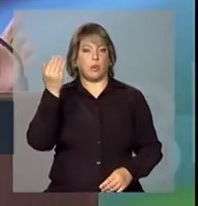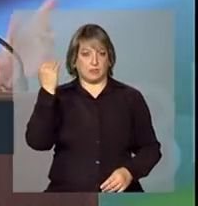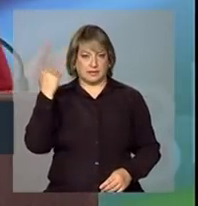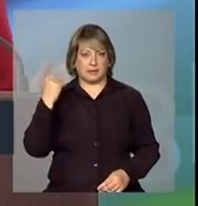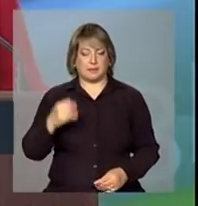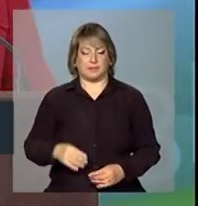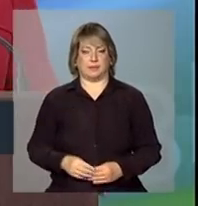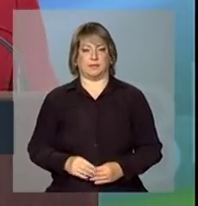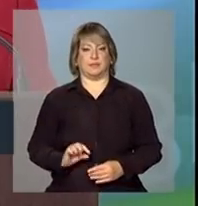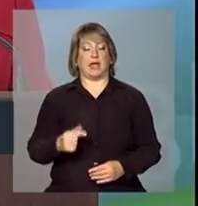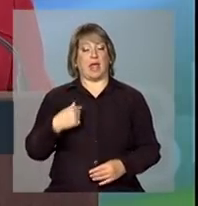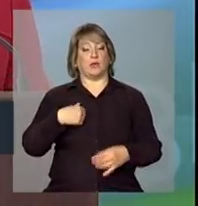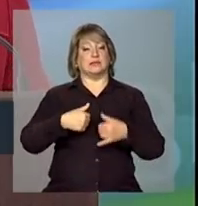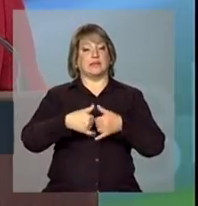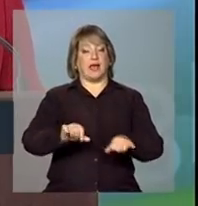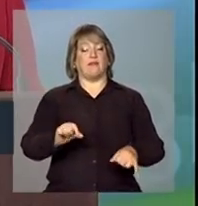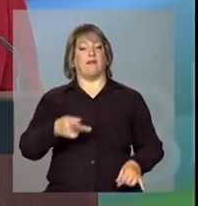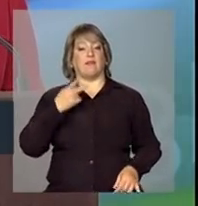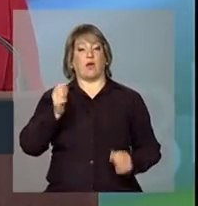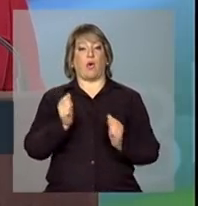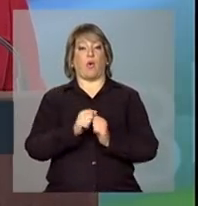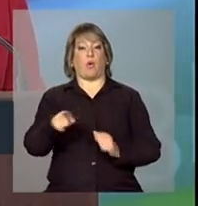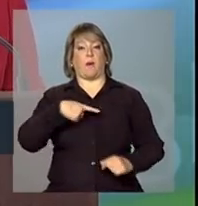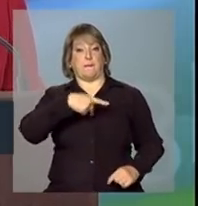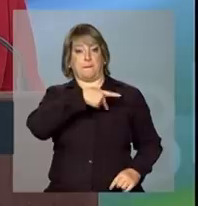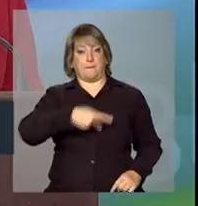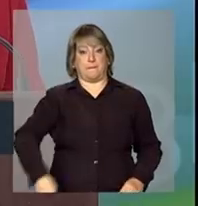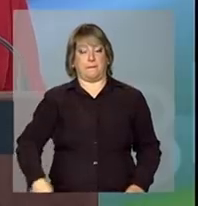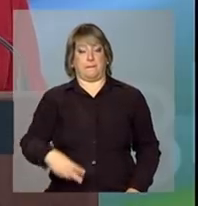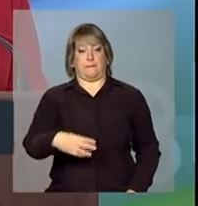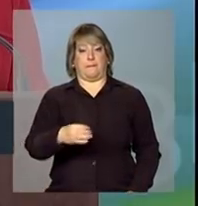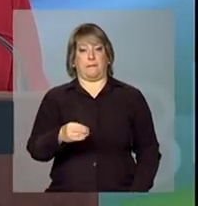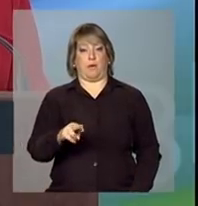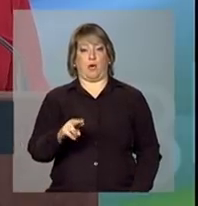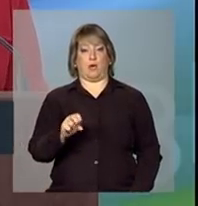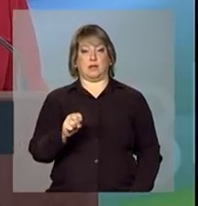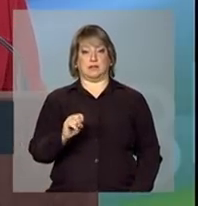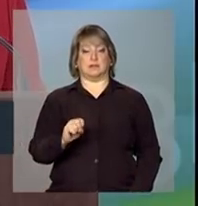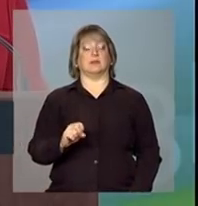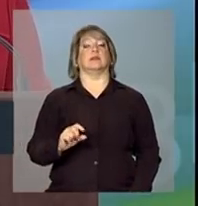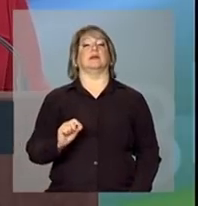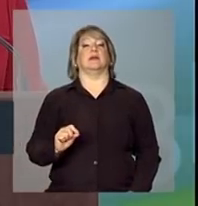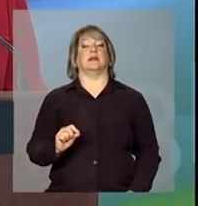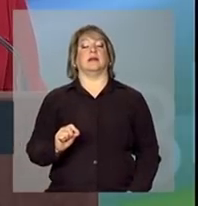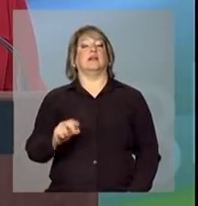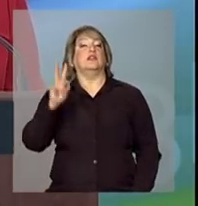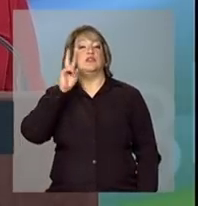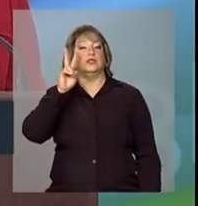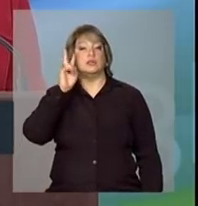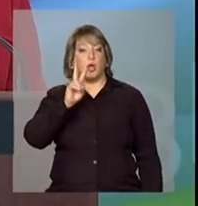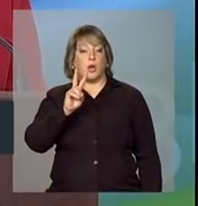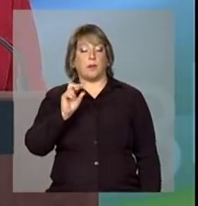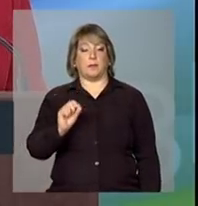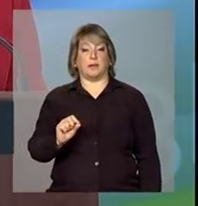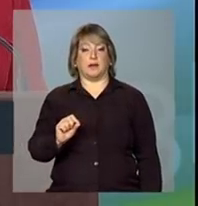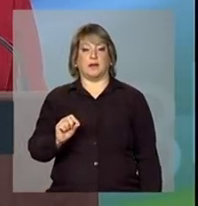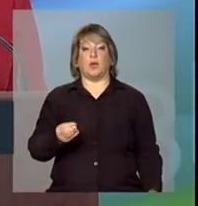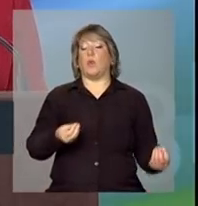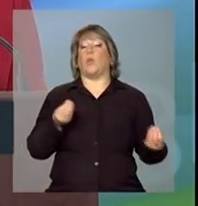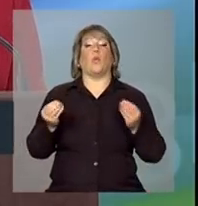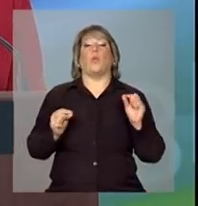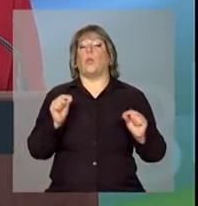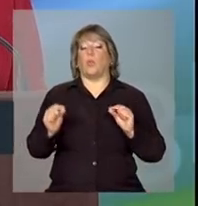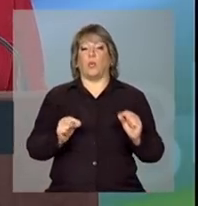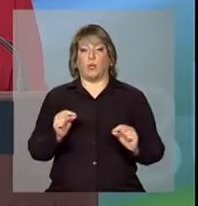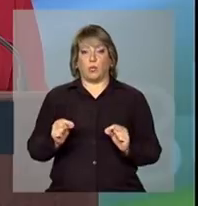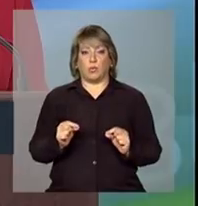eu estava falando com o presidente Morse a respeito do significado